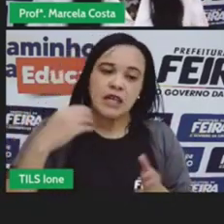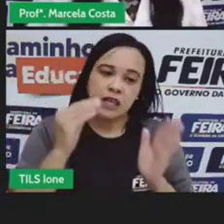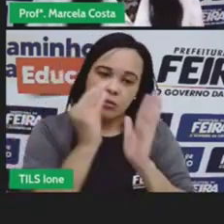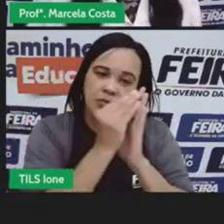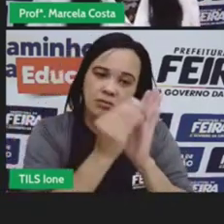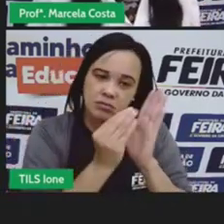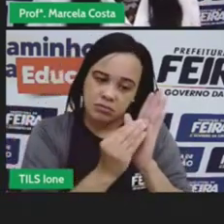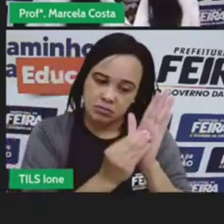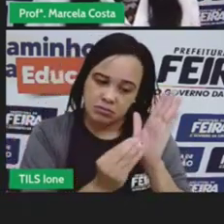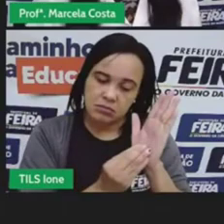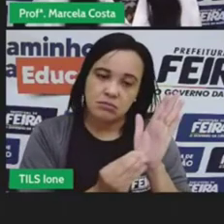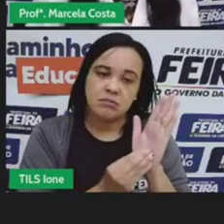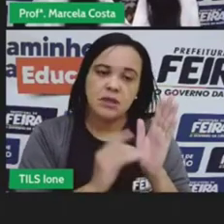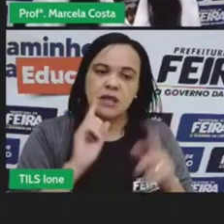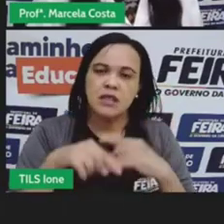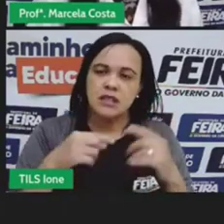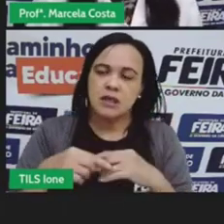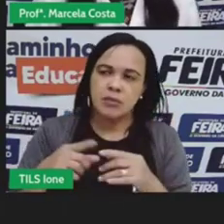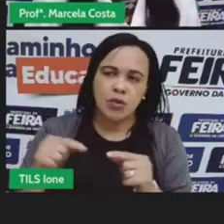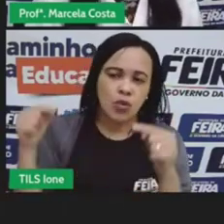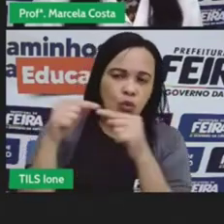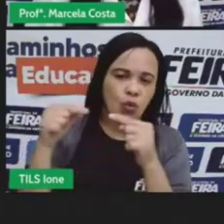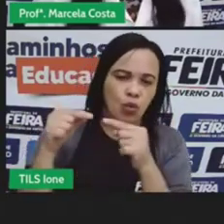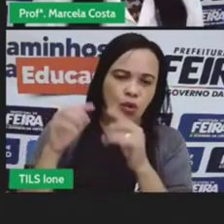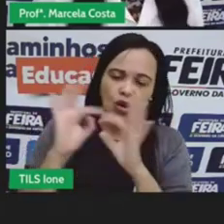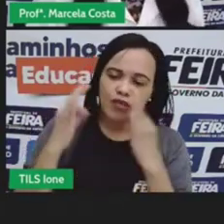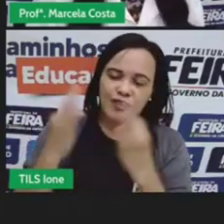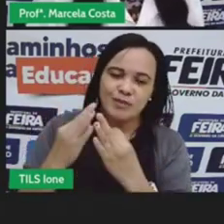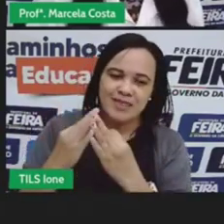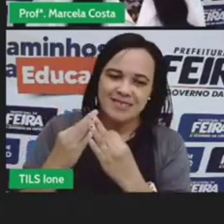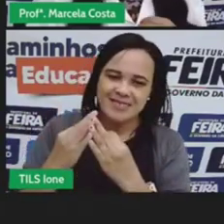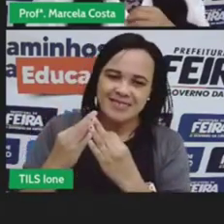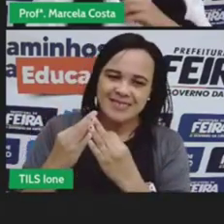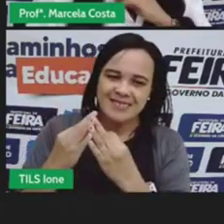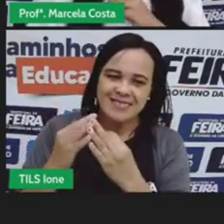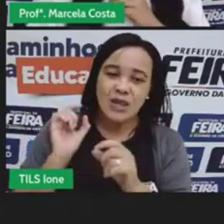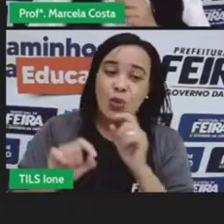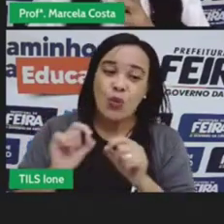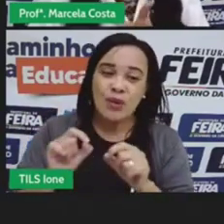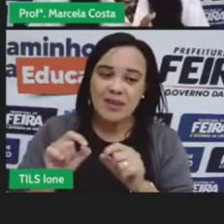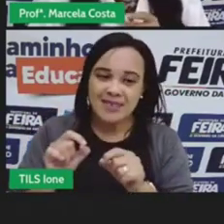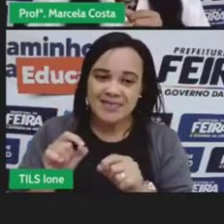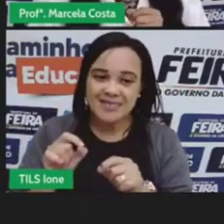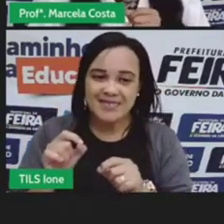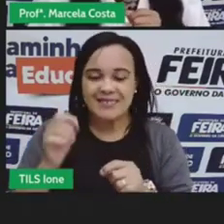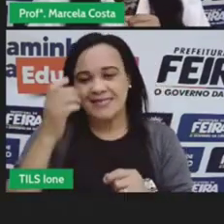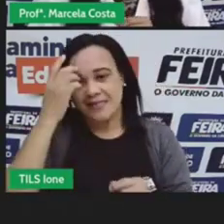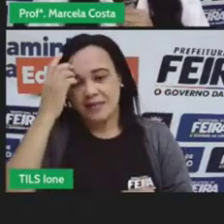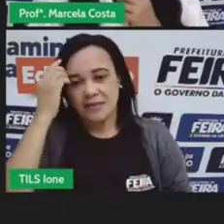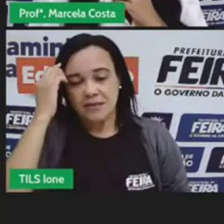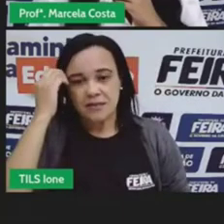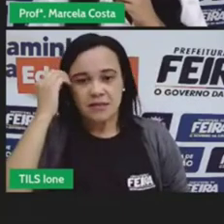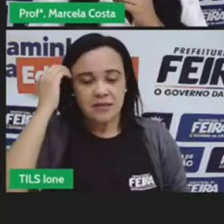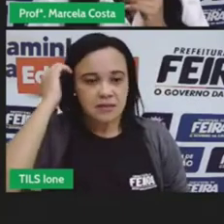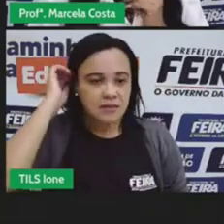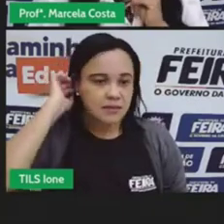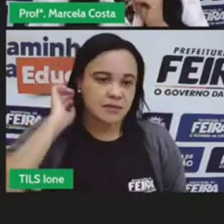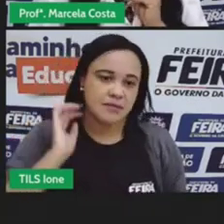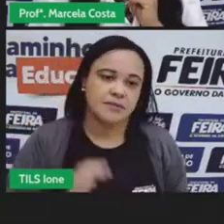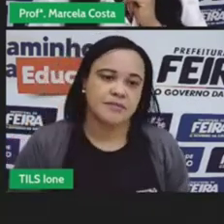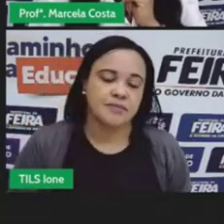agora um exemplo de uma lista de de itens que